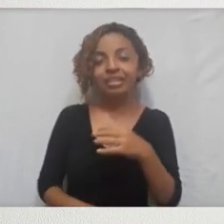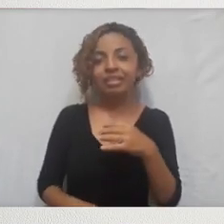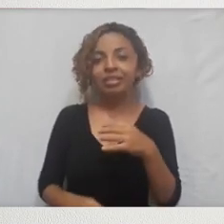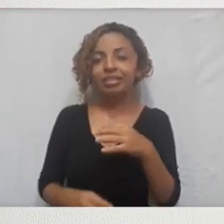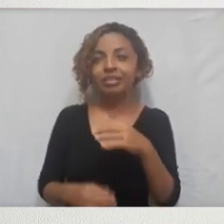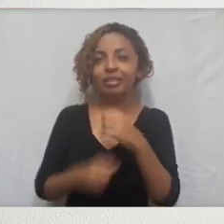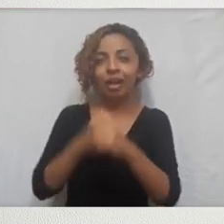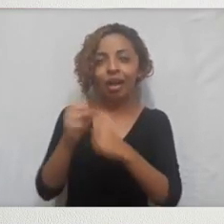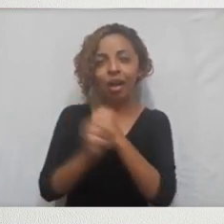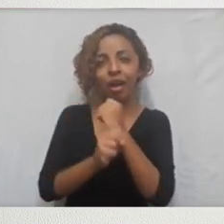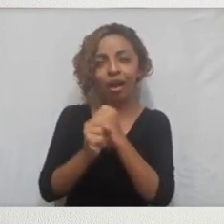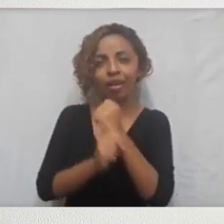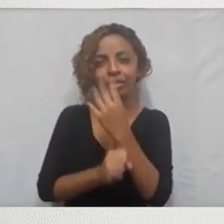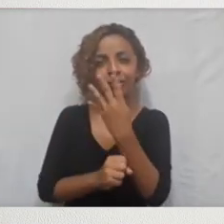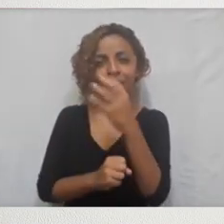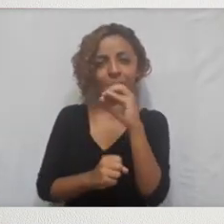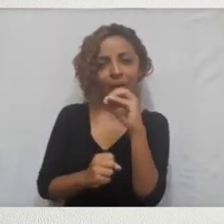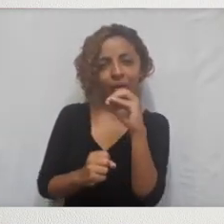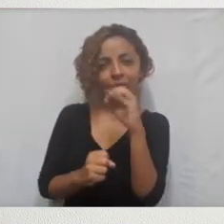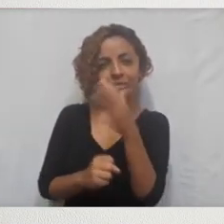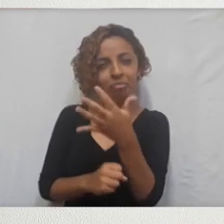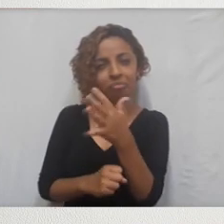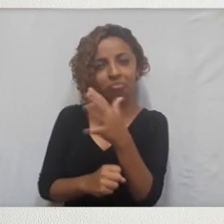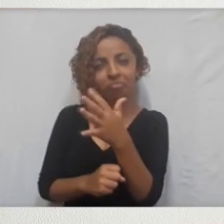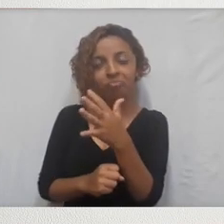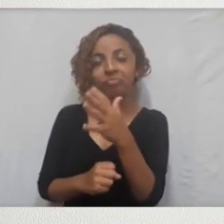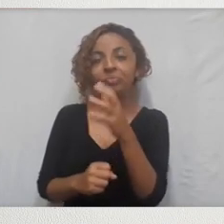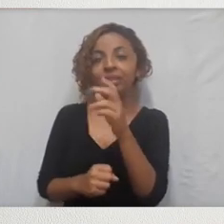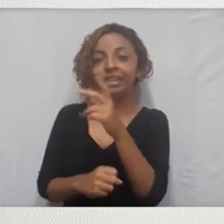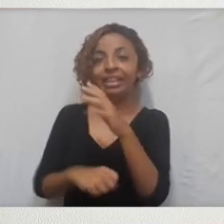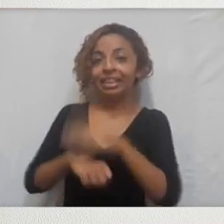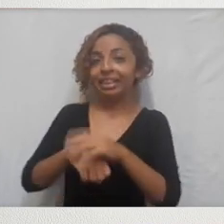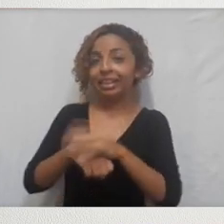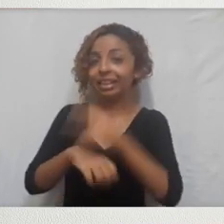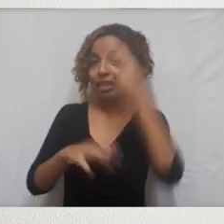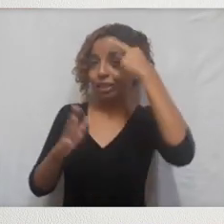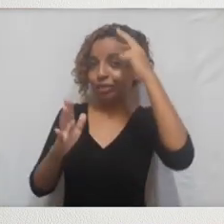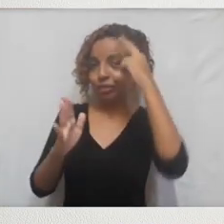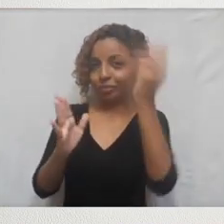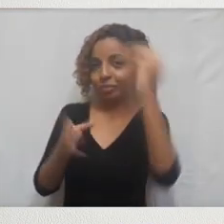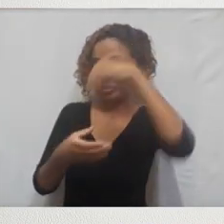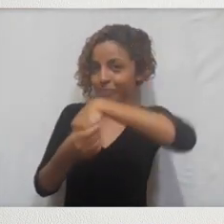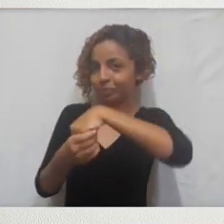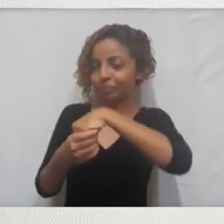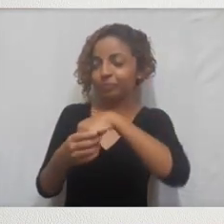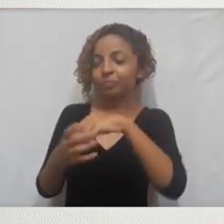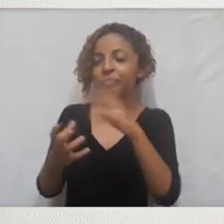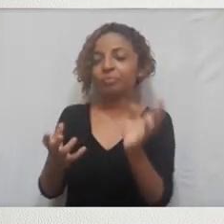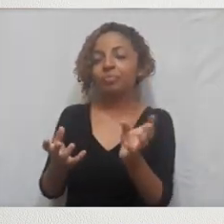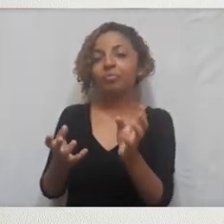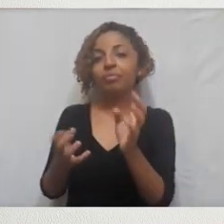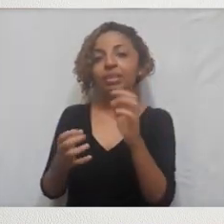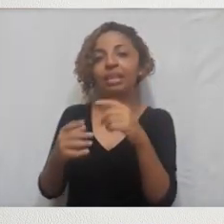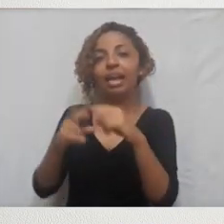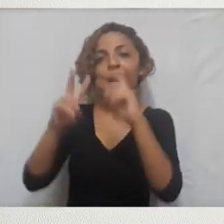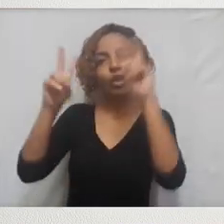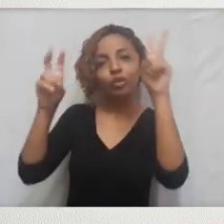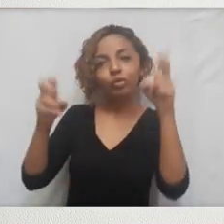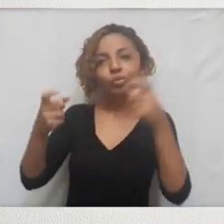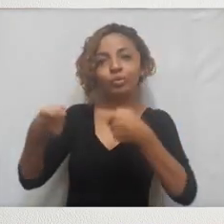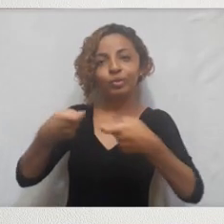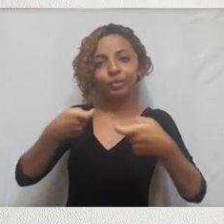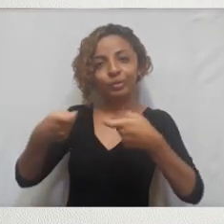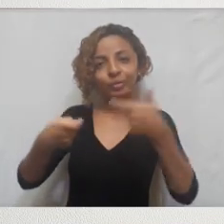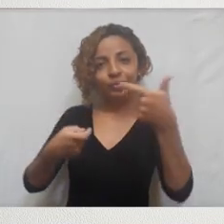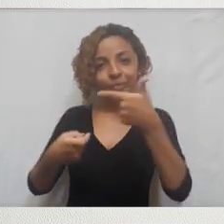e tendo o privilégio de ter crescido sobre as movimentações da Segunda Guerra